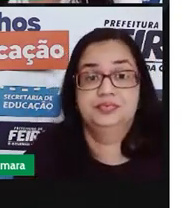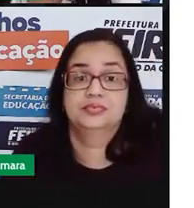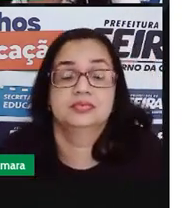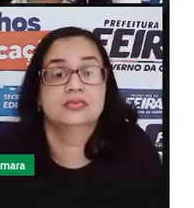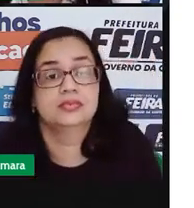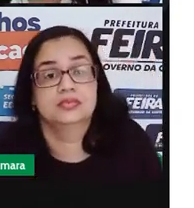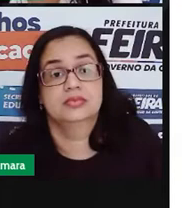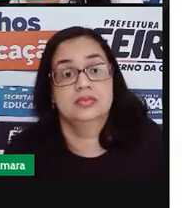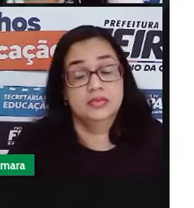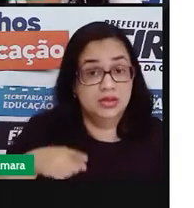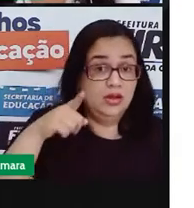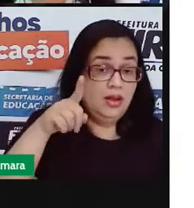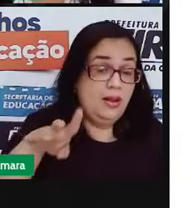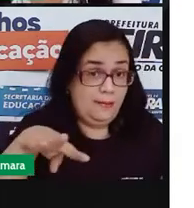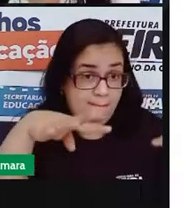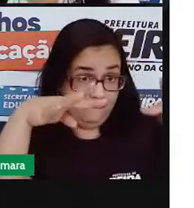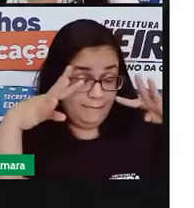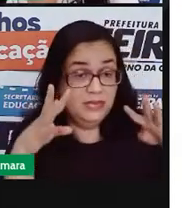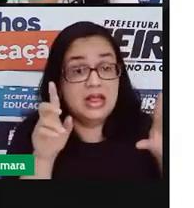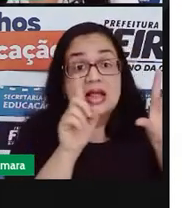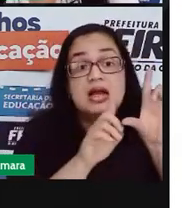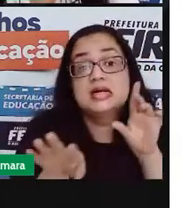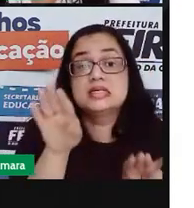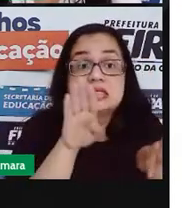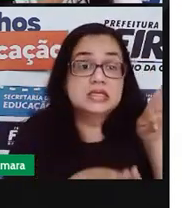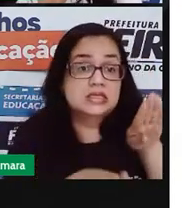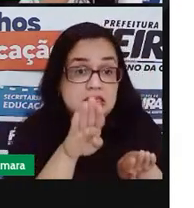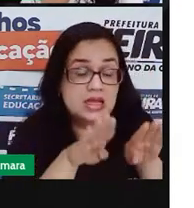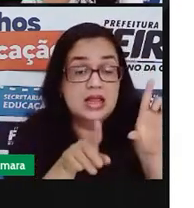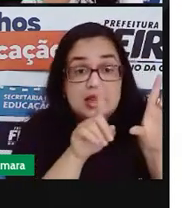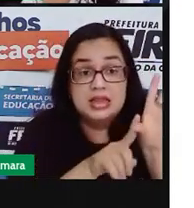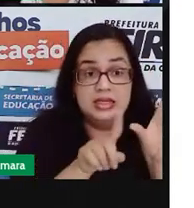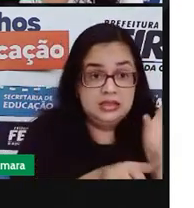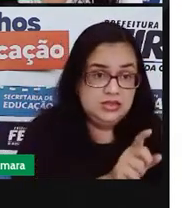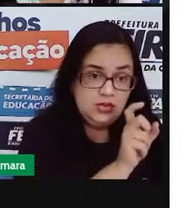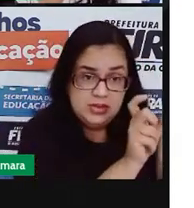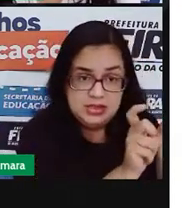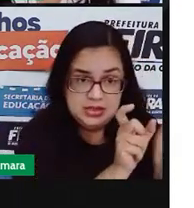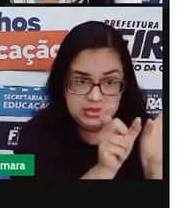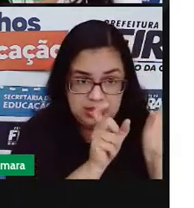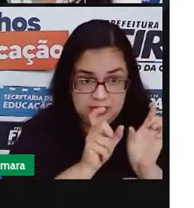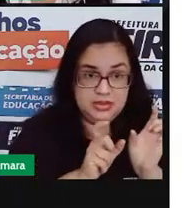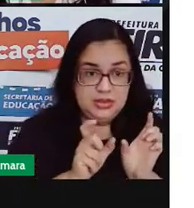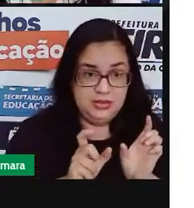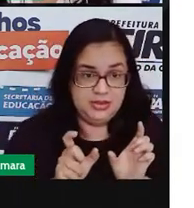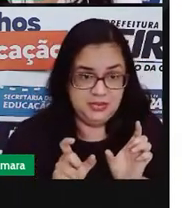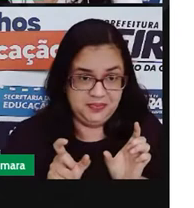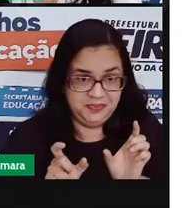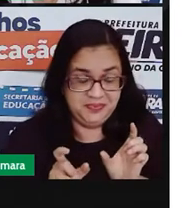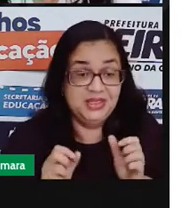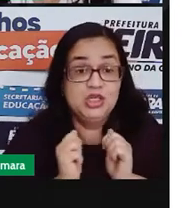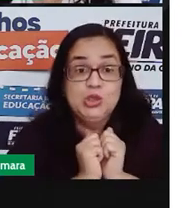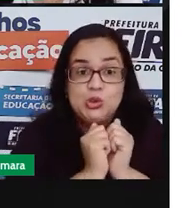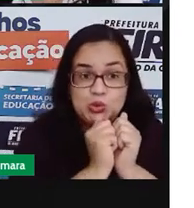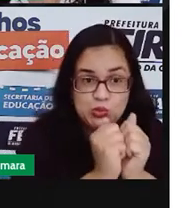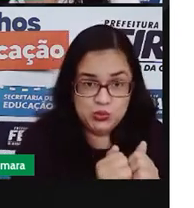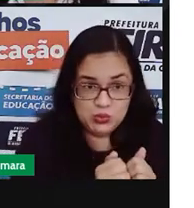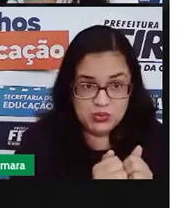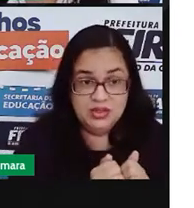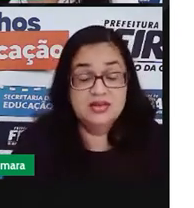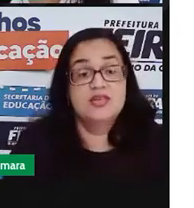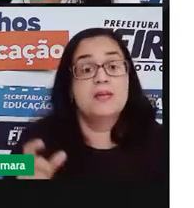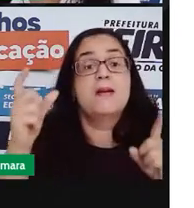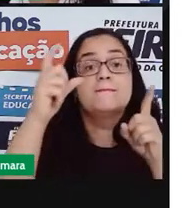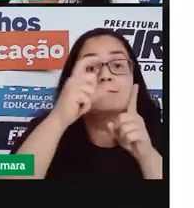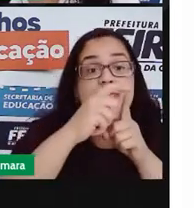Meus amores, as letras formam as sílabas e as sílabas juntas formam